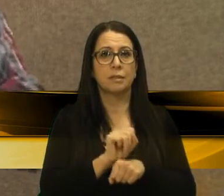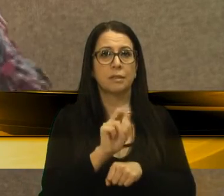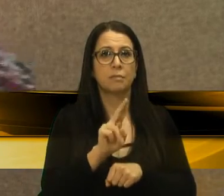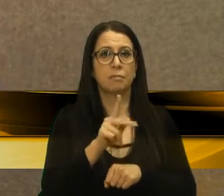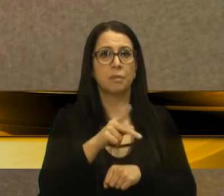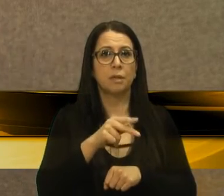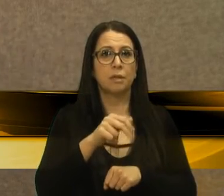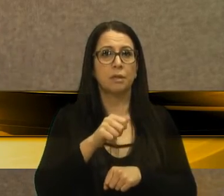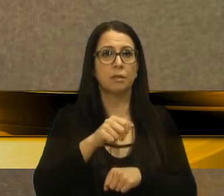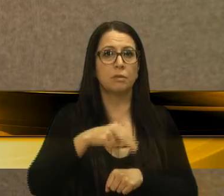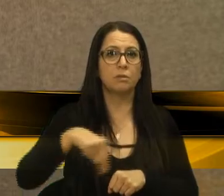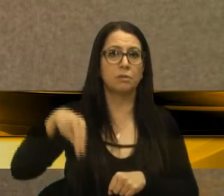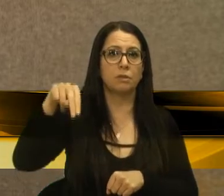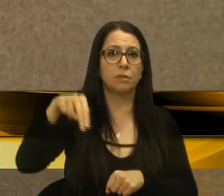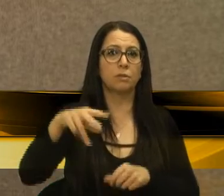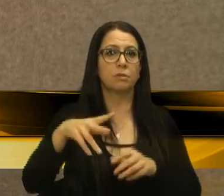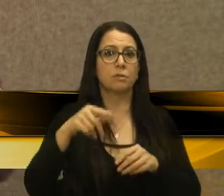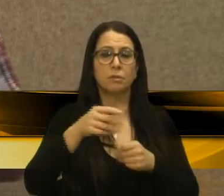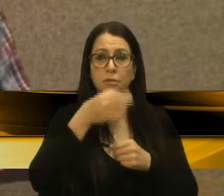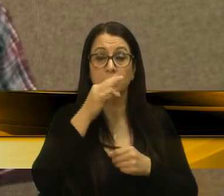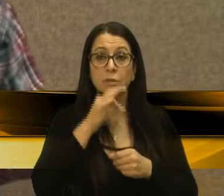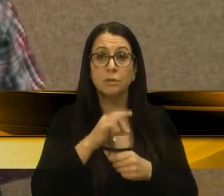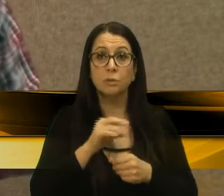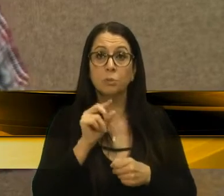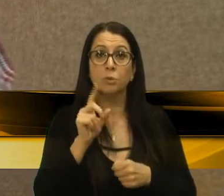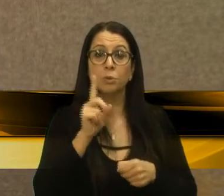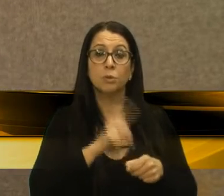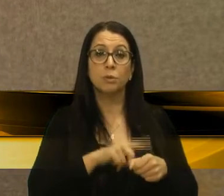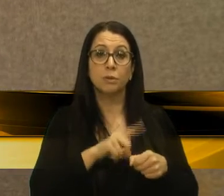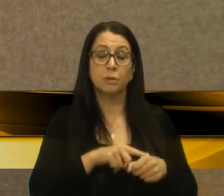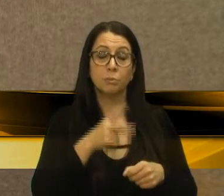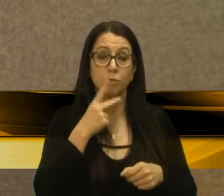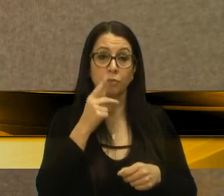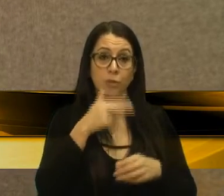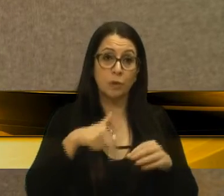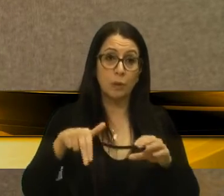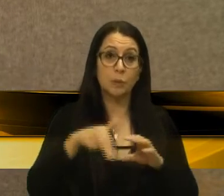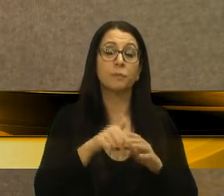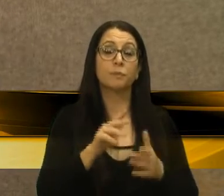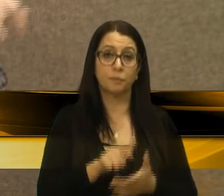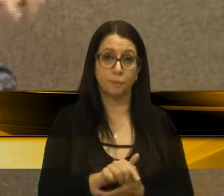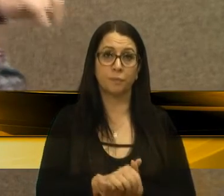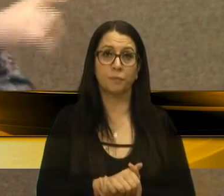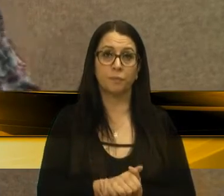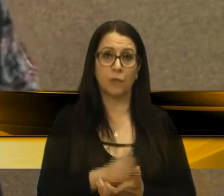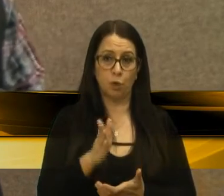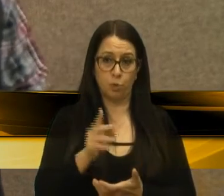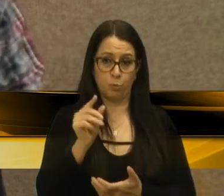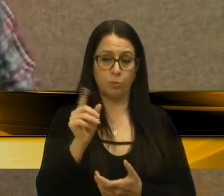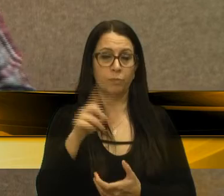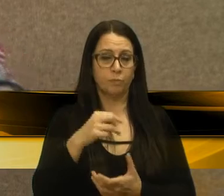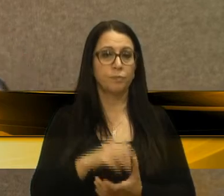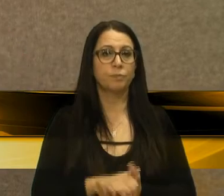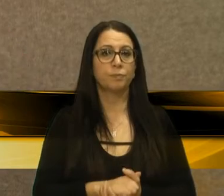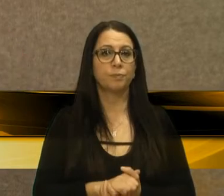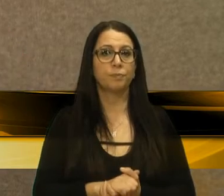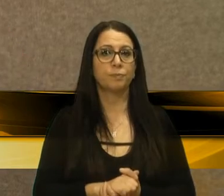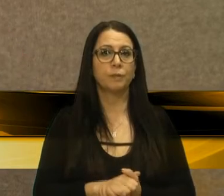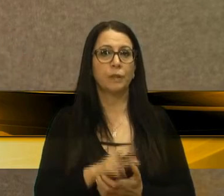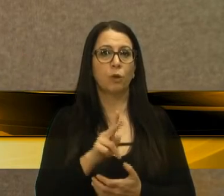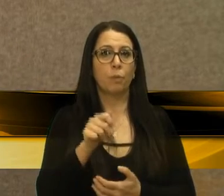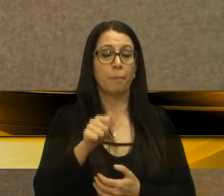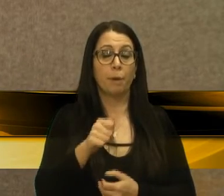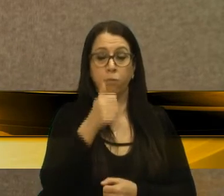Caxias do Sul. O senhor recentemente falou aqui nessa tribuna o seguinte, agora, agora há pouco, a UPA